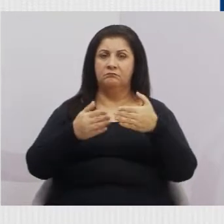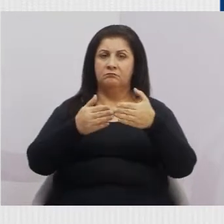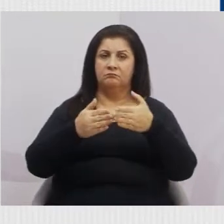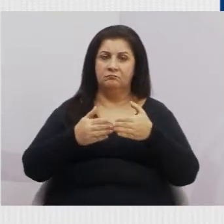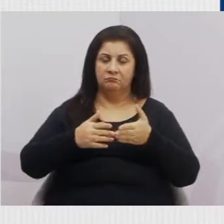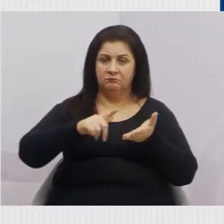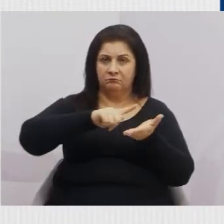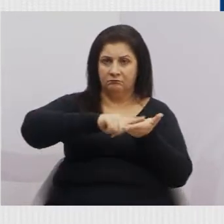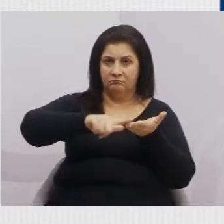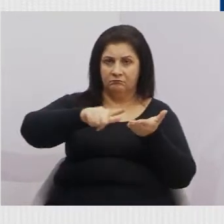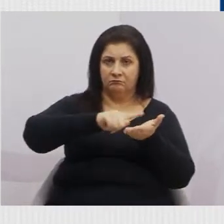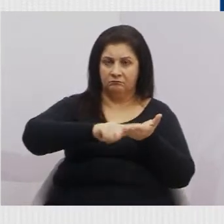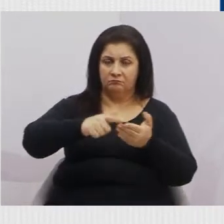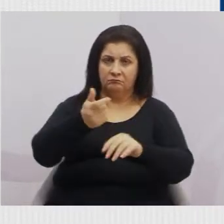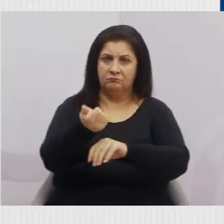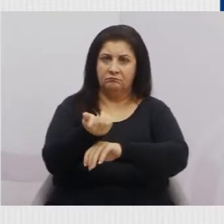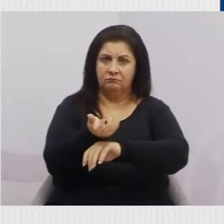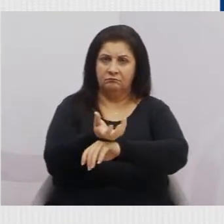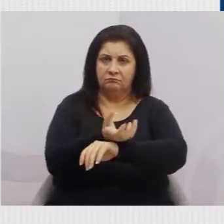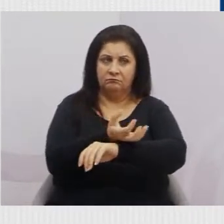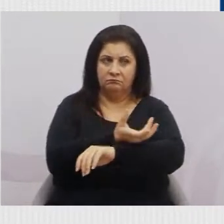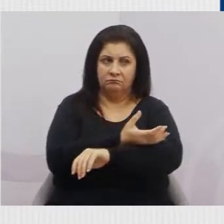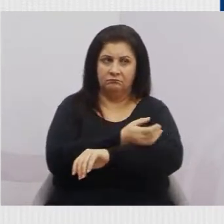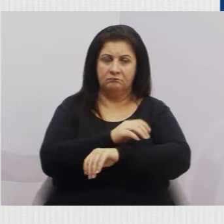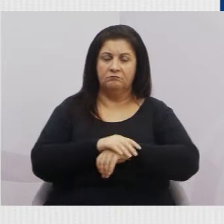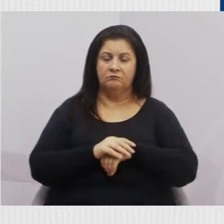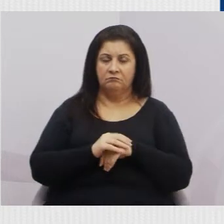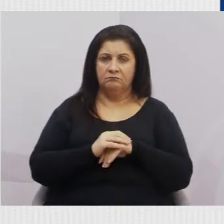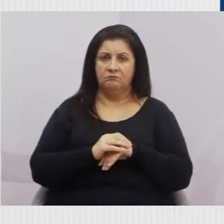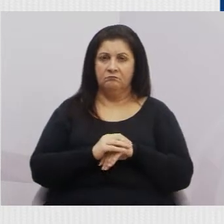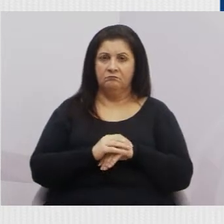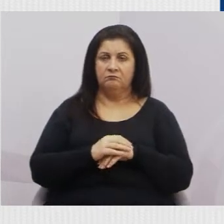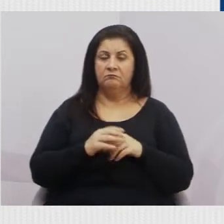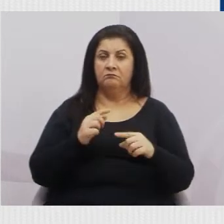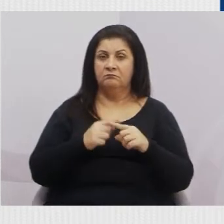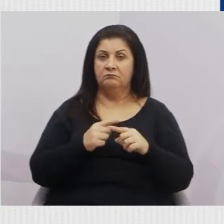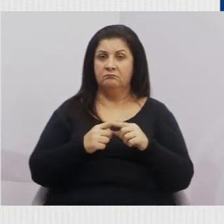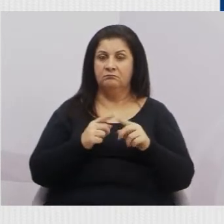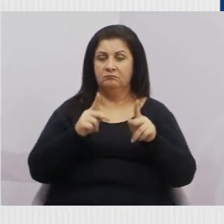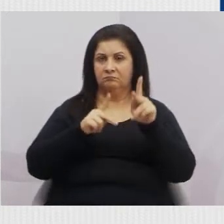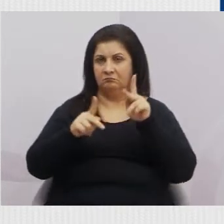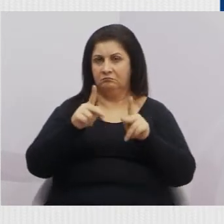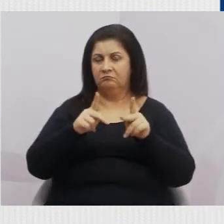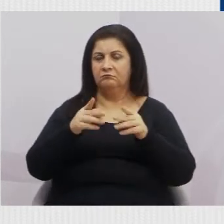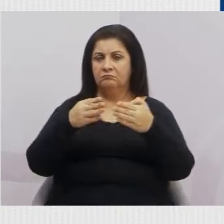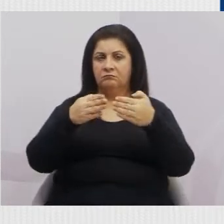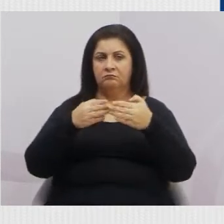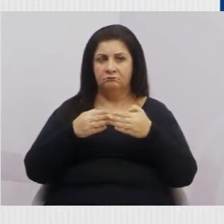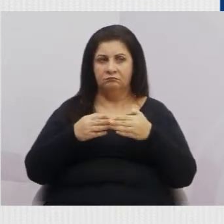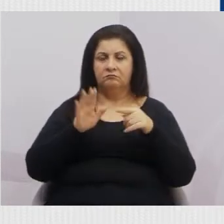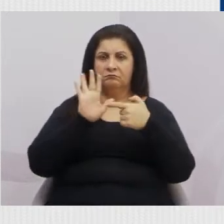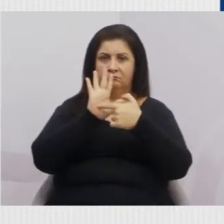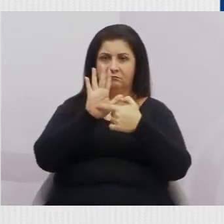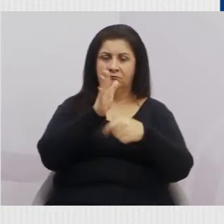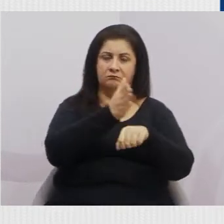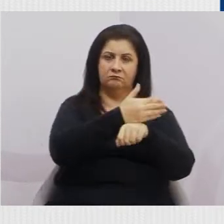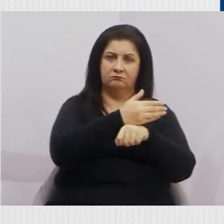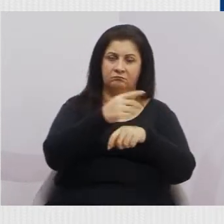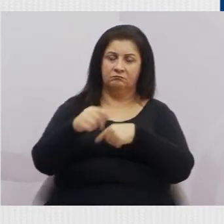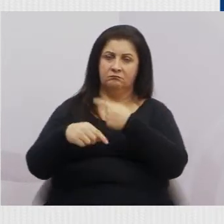limpeza e capina em área verde, lá no Jardim São Luís, a pedido de moradores. Aparece aí o antes e o depois.